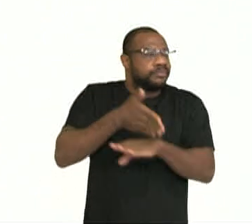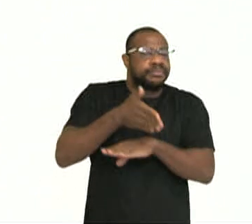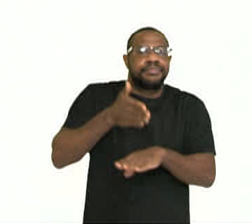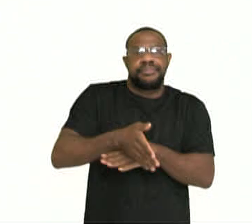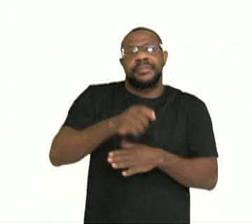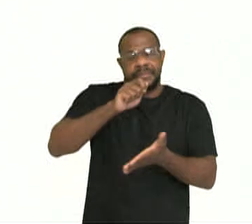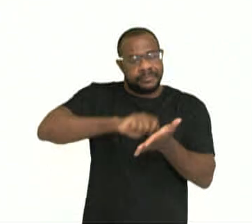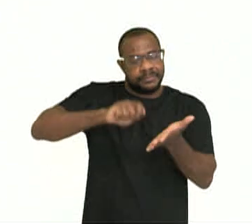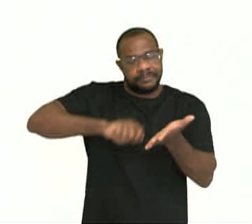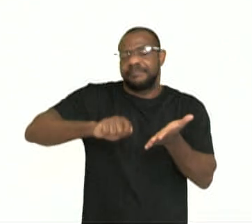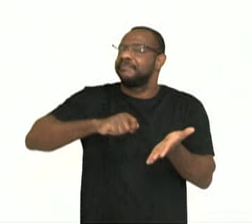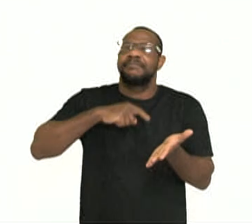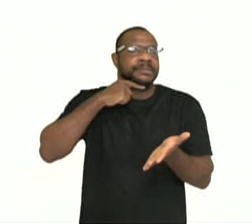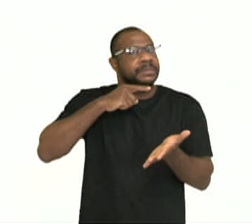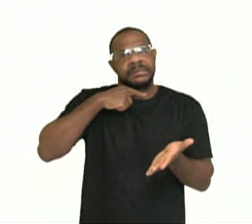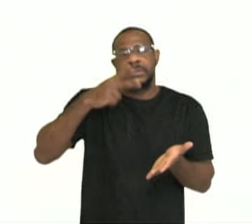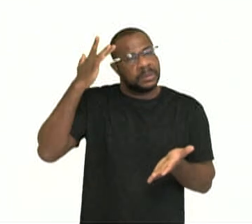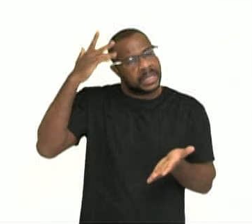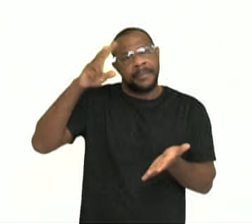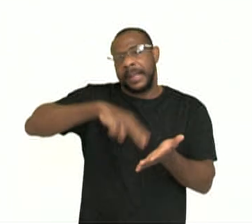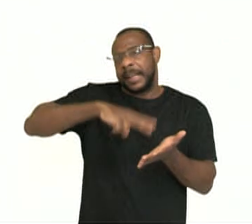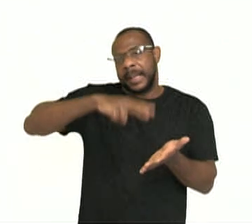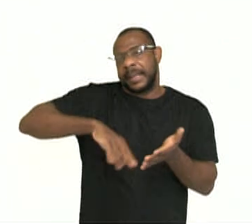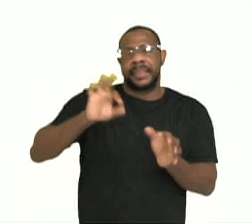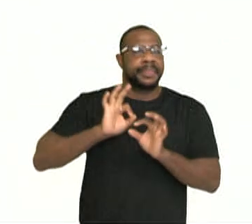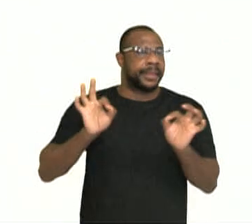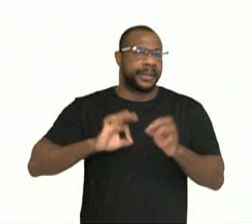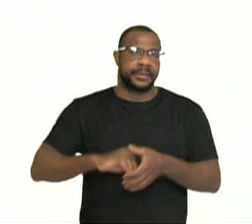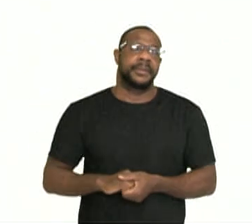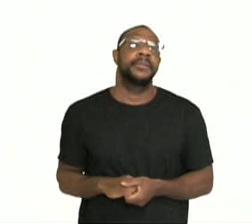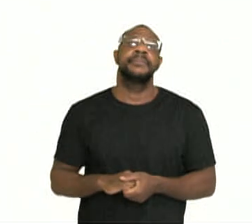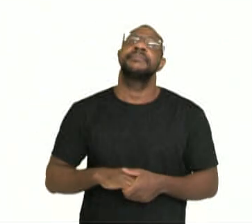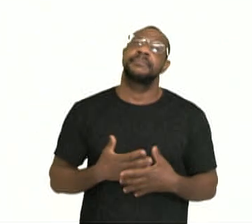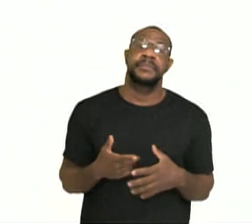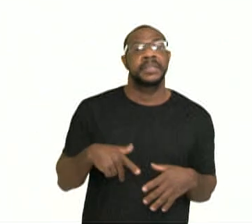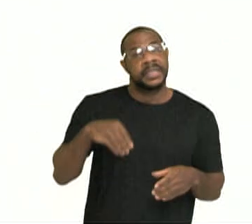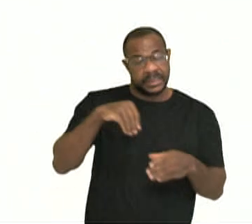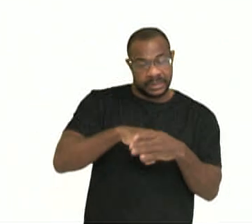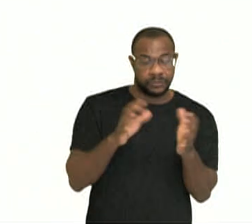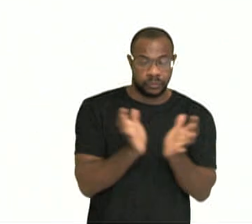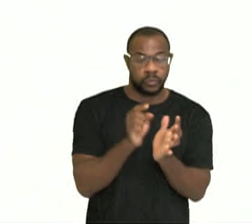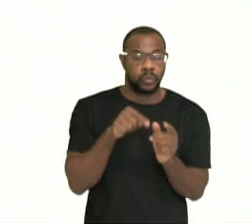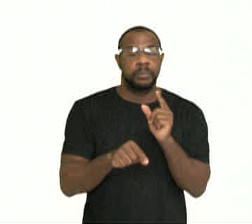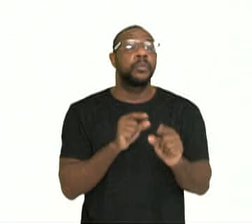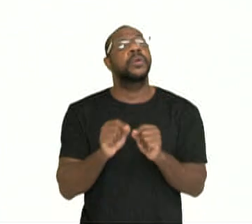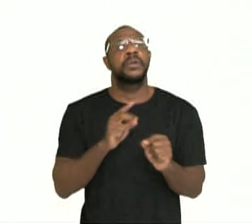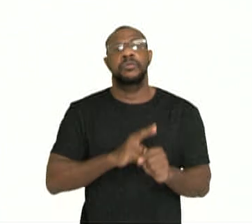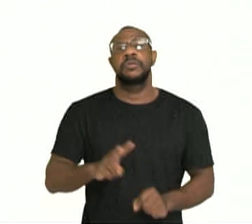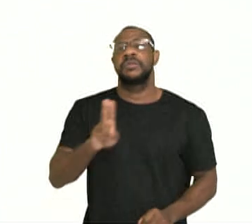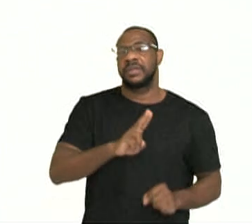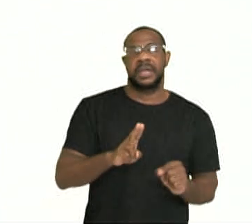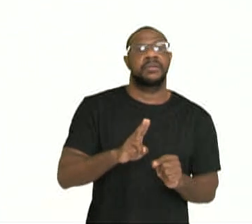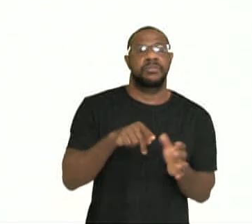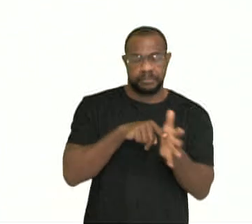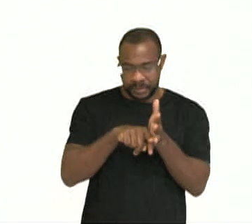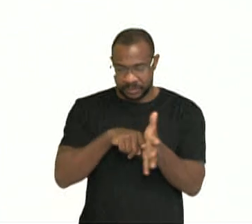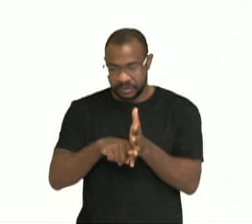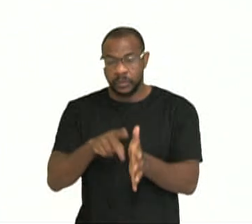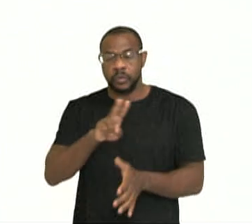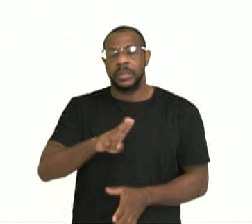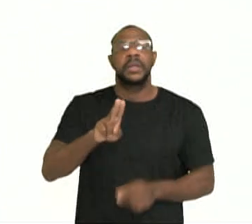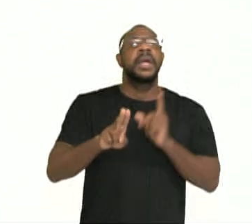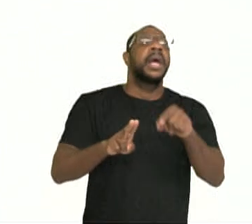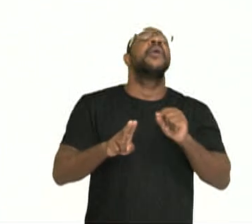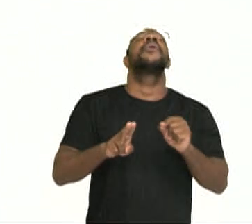escolaridade e não sabem nem ler nem escrever. Nesse quesito, um dos mais utilizados e mais famosos indicadores socioeconômicos